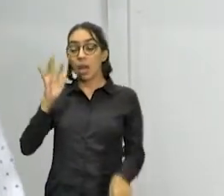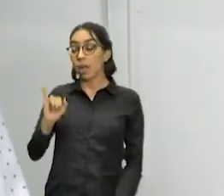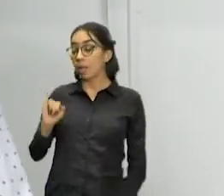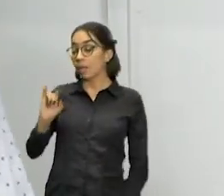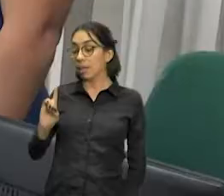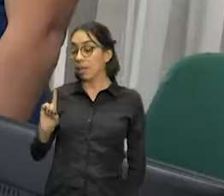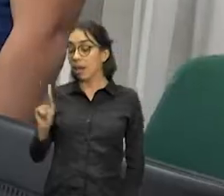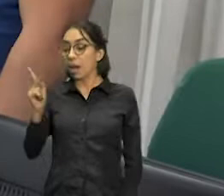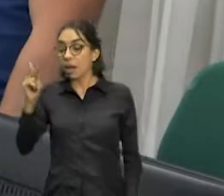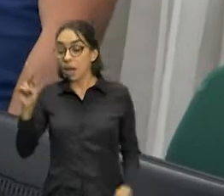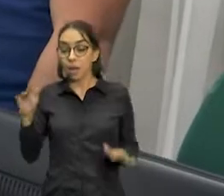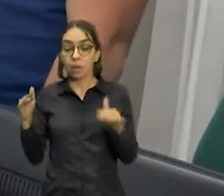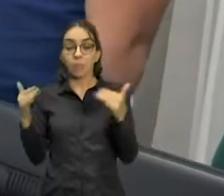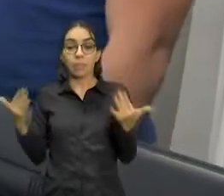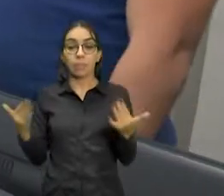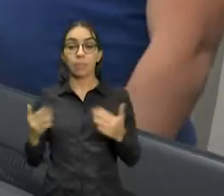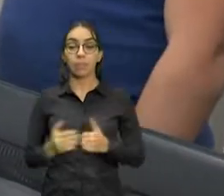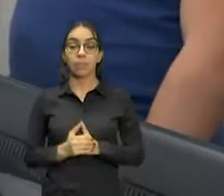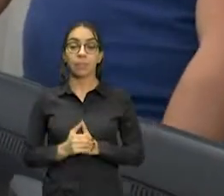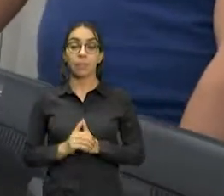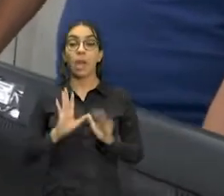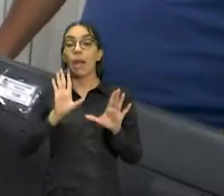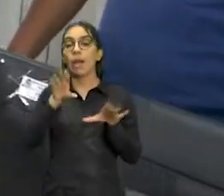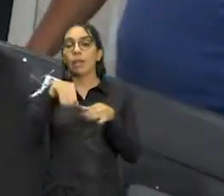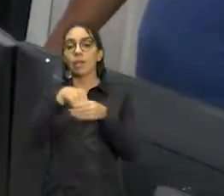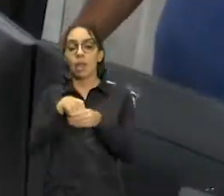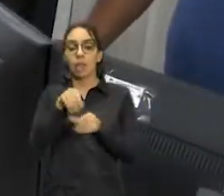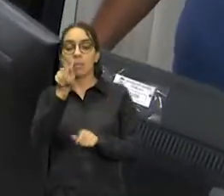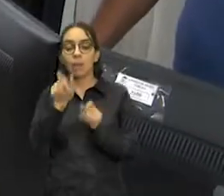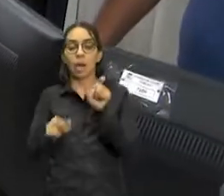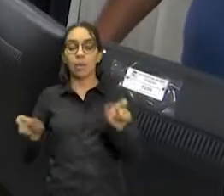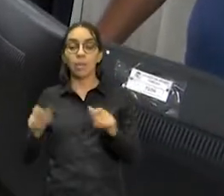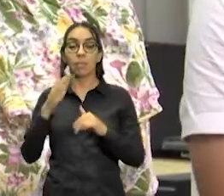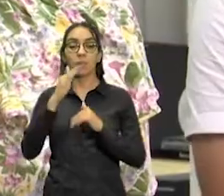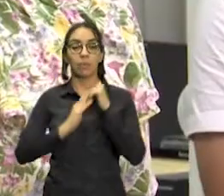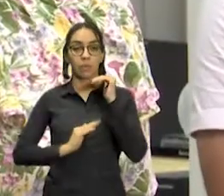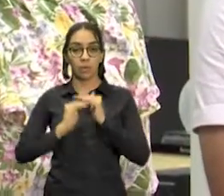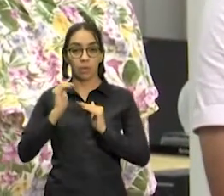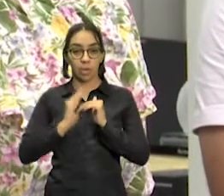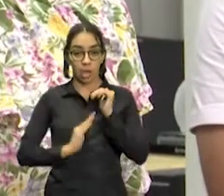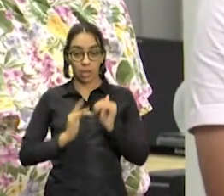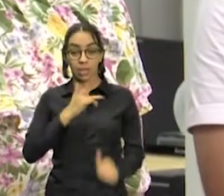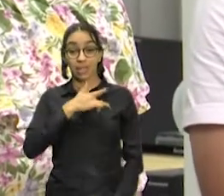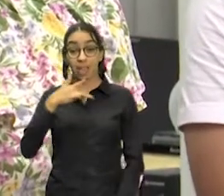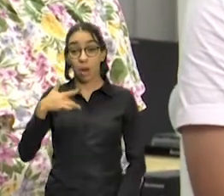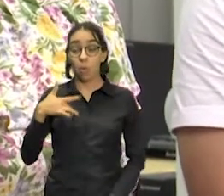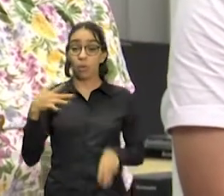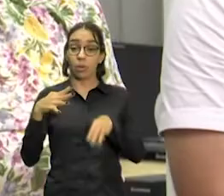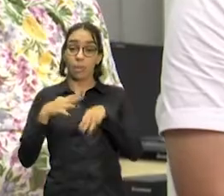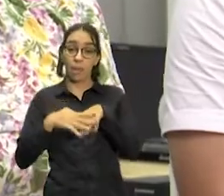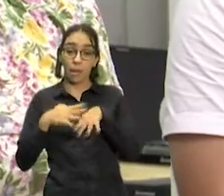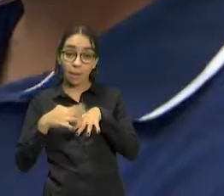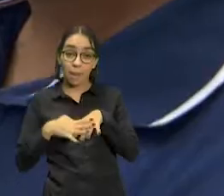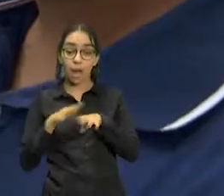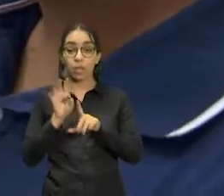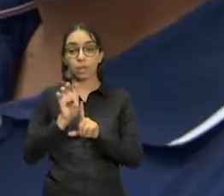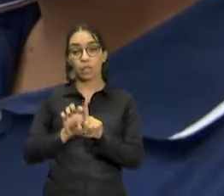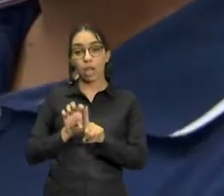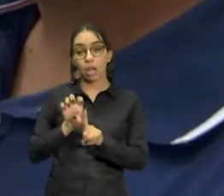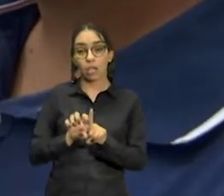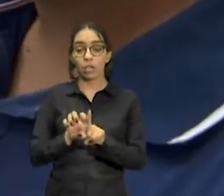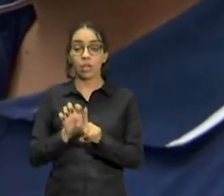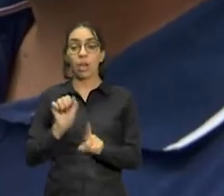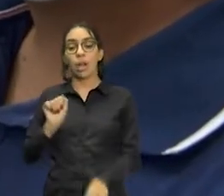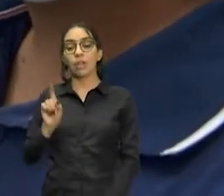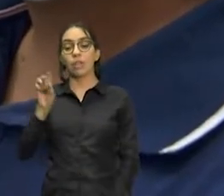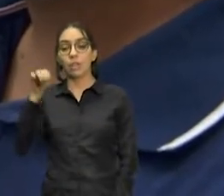IDH. Composto por profissionais da área da saúde, matemáticos, estatísticos, administradores, tecnologia da